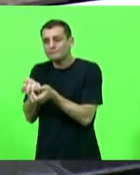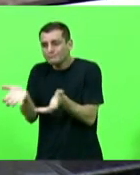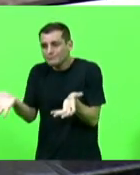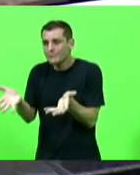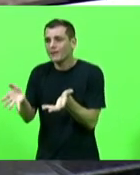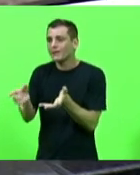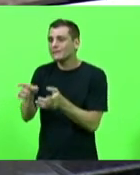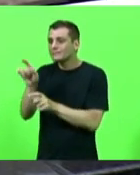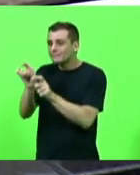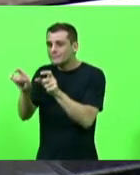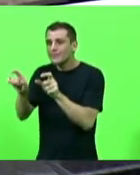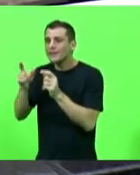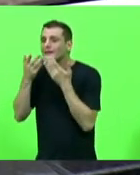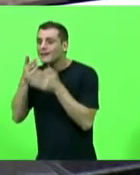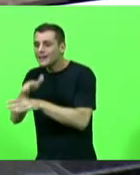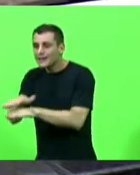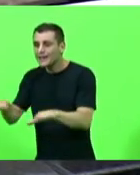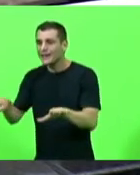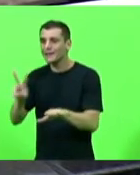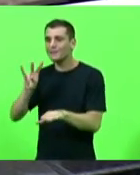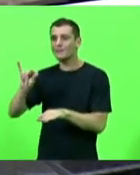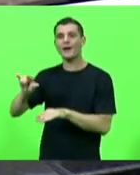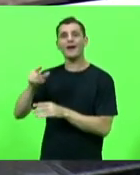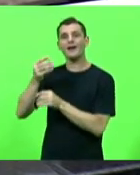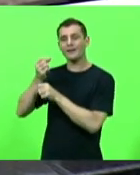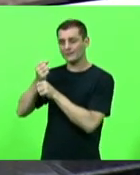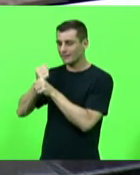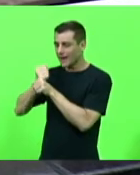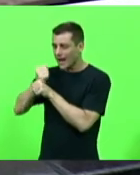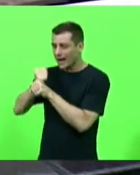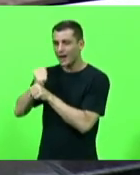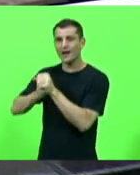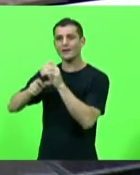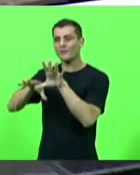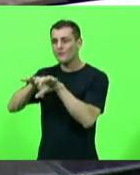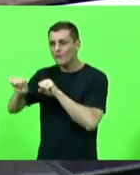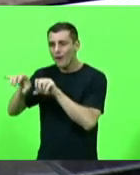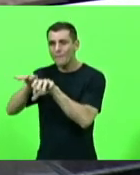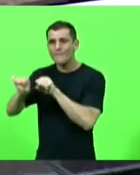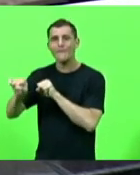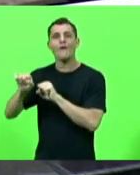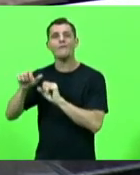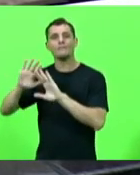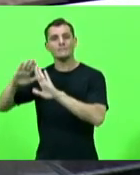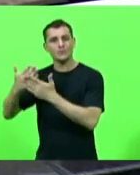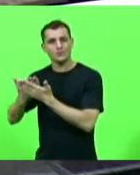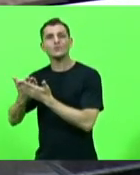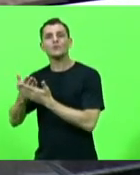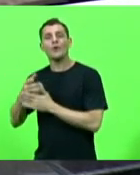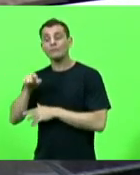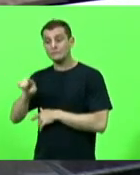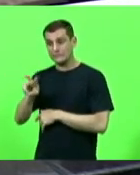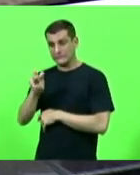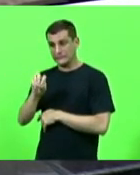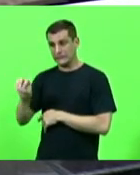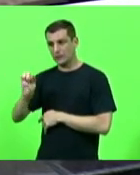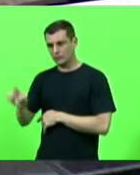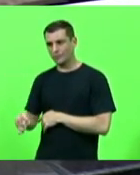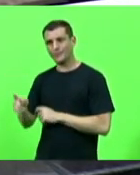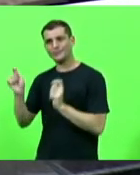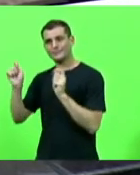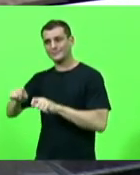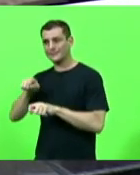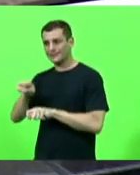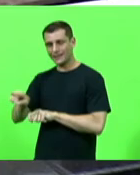centenas de crianças que por ali vão passar ao longo dos anos mas esse meio milhão propiciou o funcionamento desse colégio militar todos